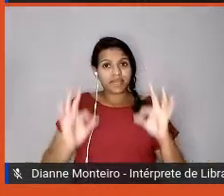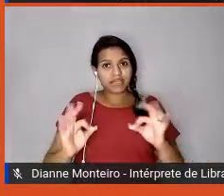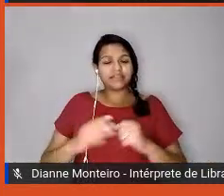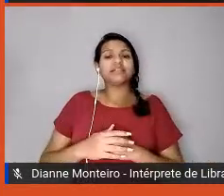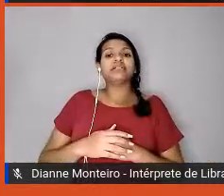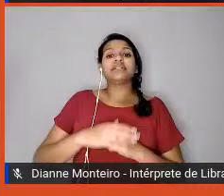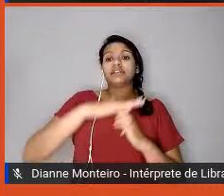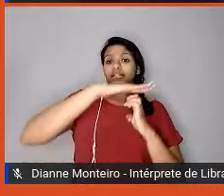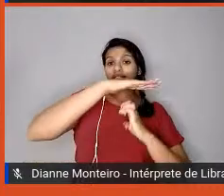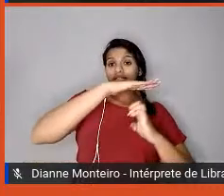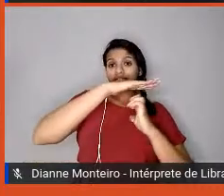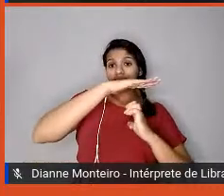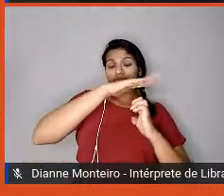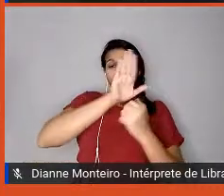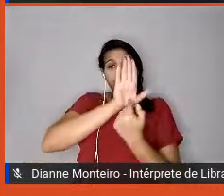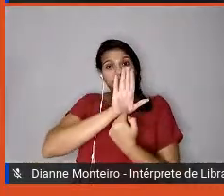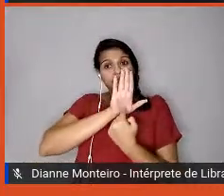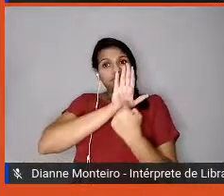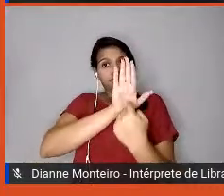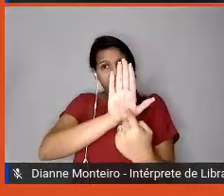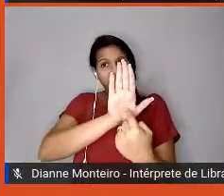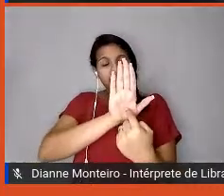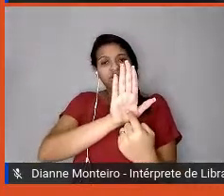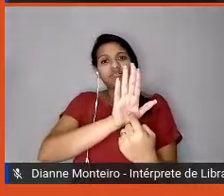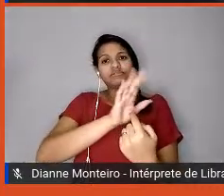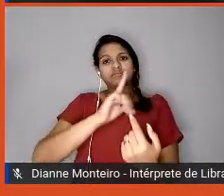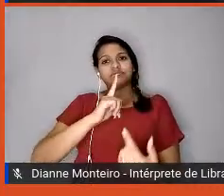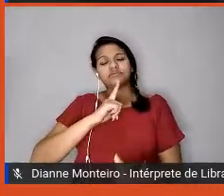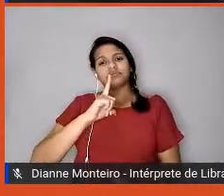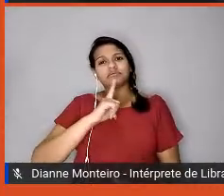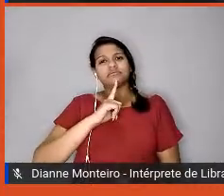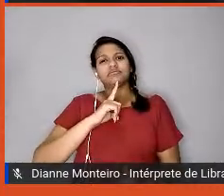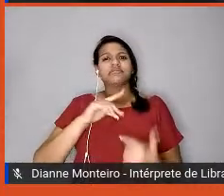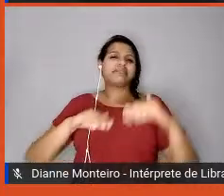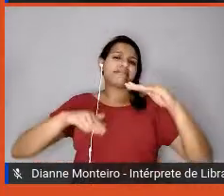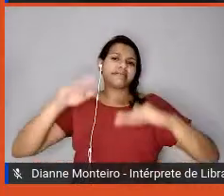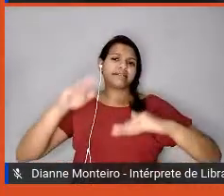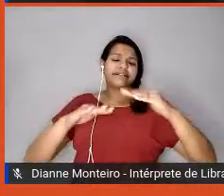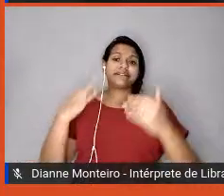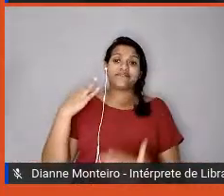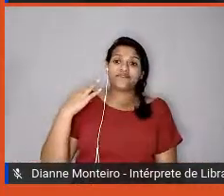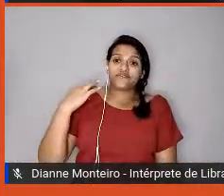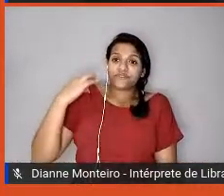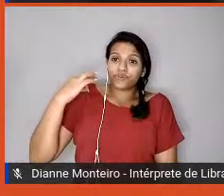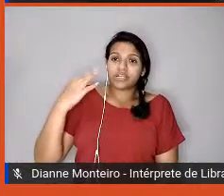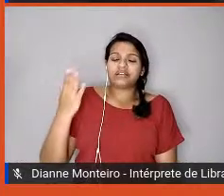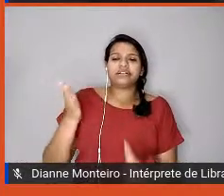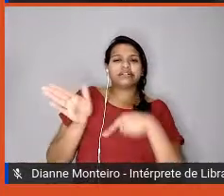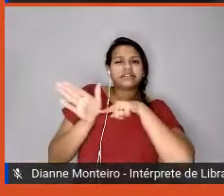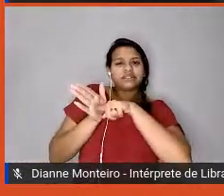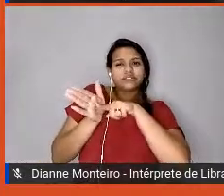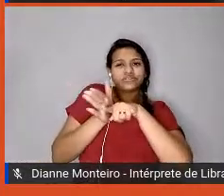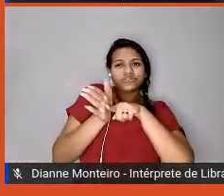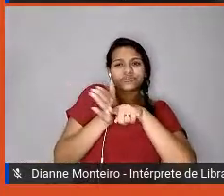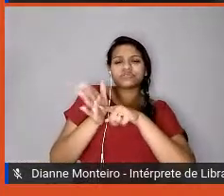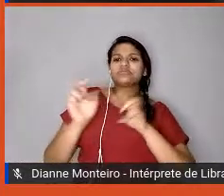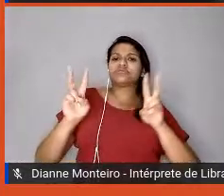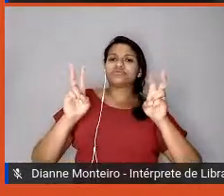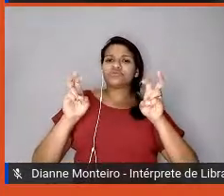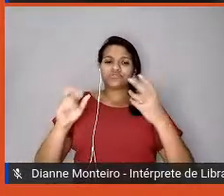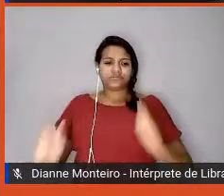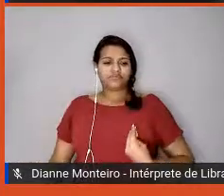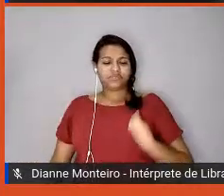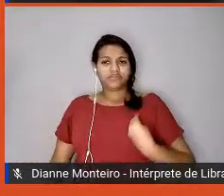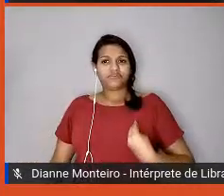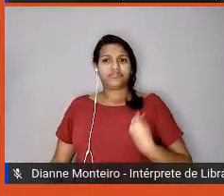demonstre essa aplicação, mesmo que seja voluntária de questionários de qualidade de vida, eu quero descobrir